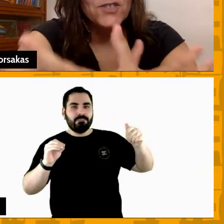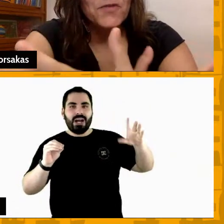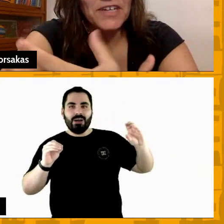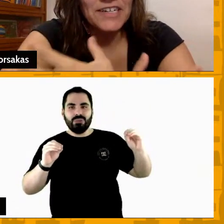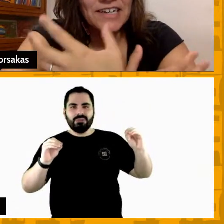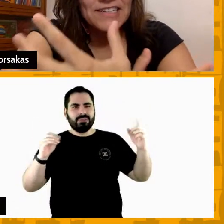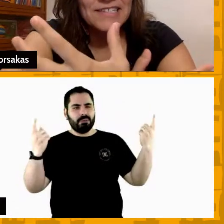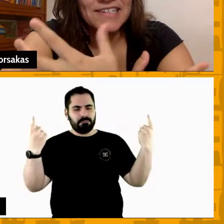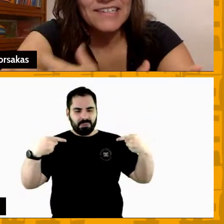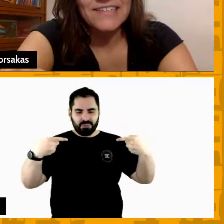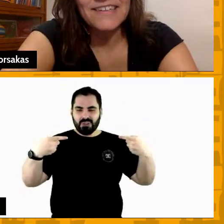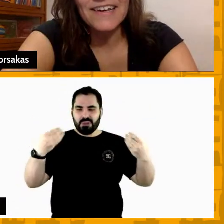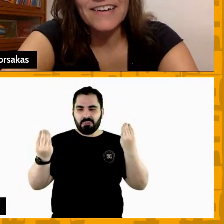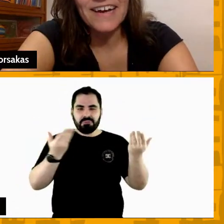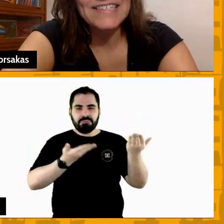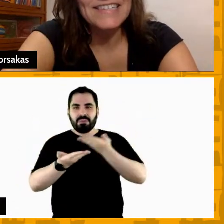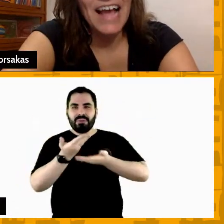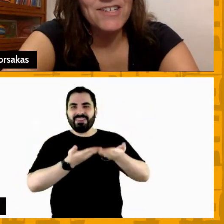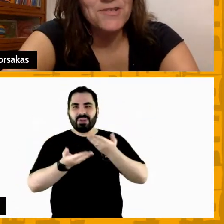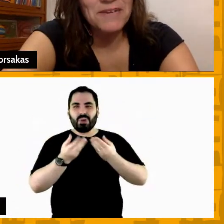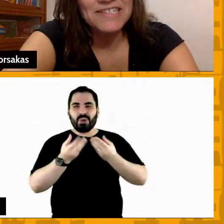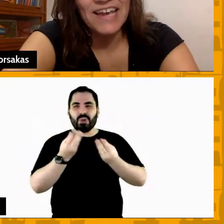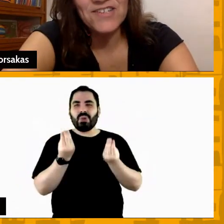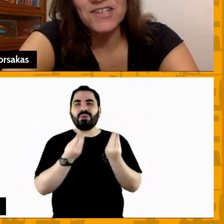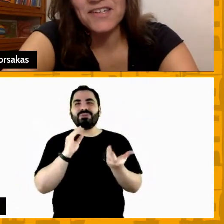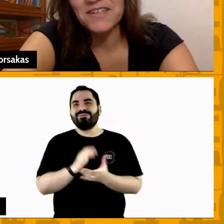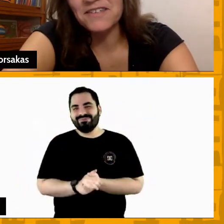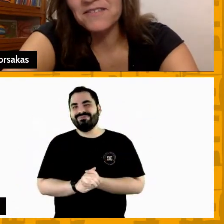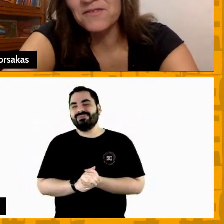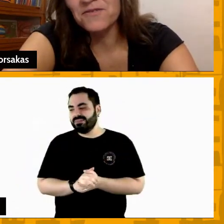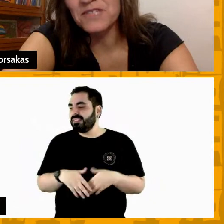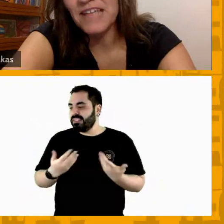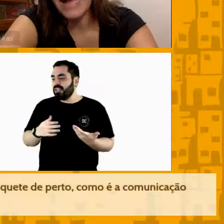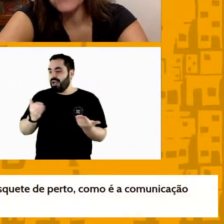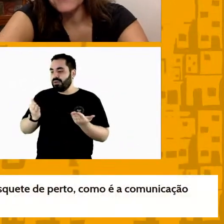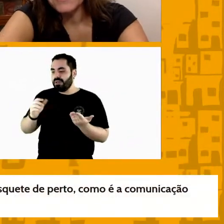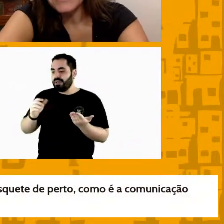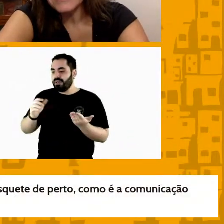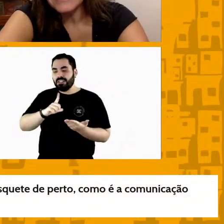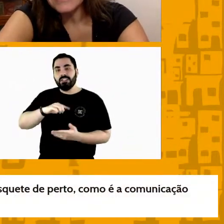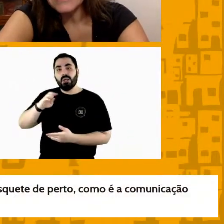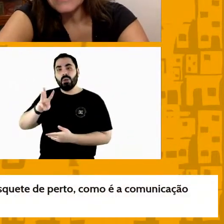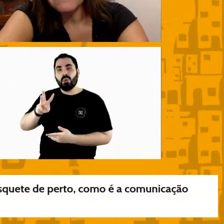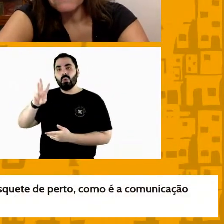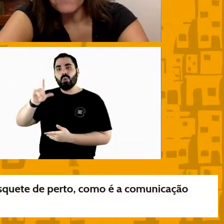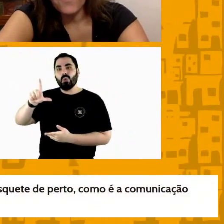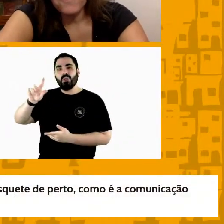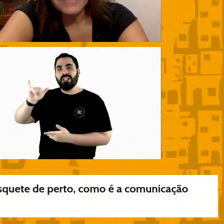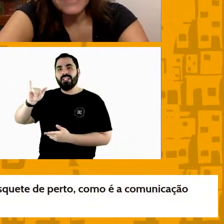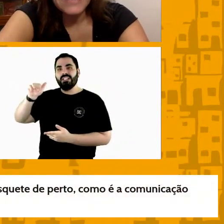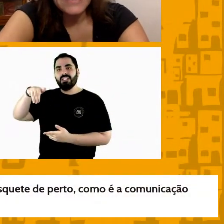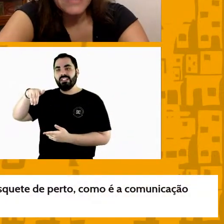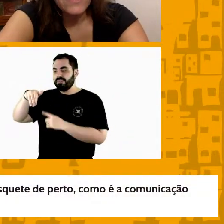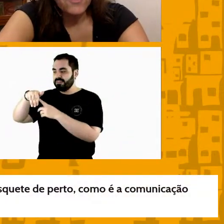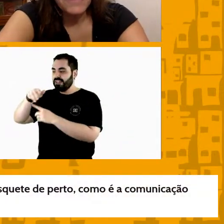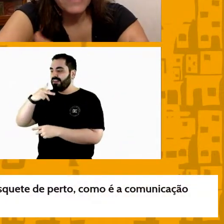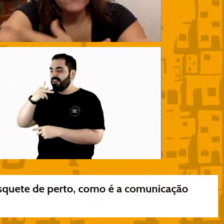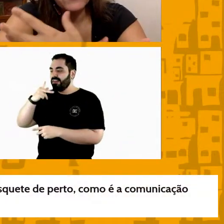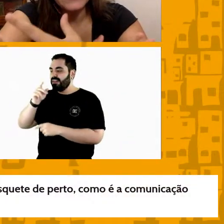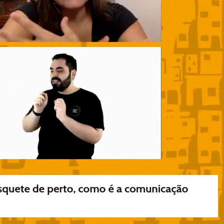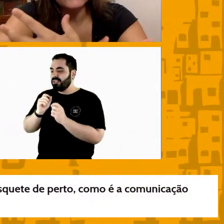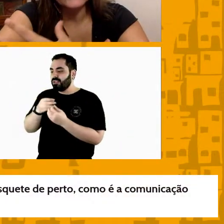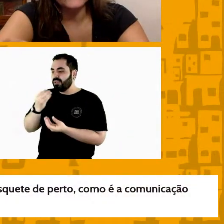fala de Franca a cidade do basquete aqui no estado e como é que